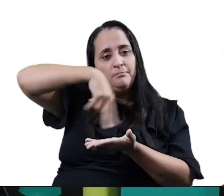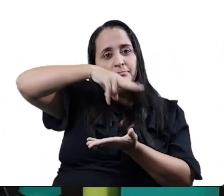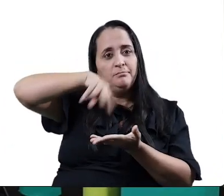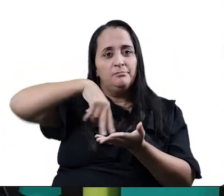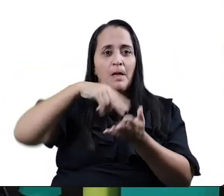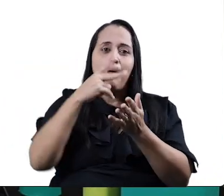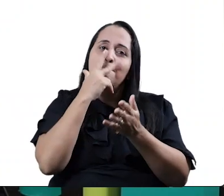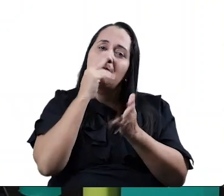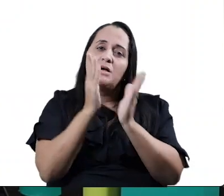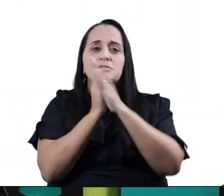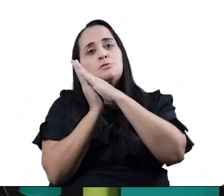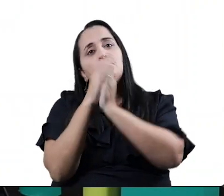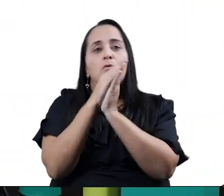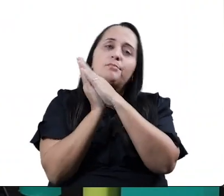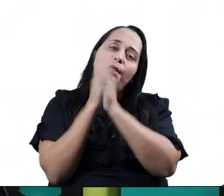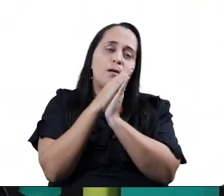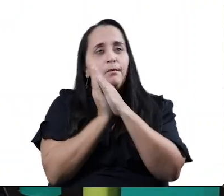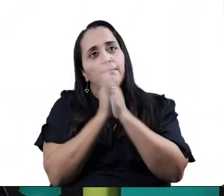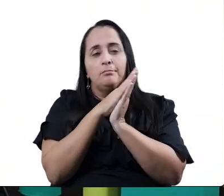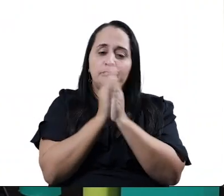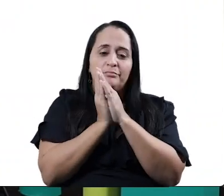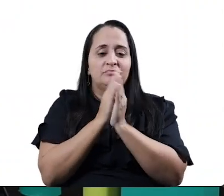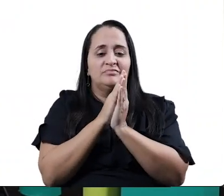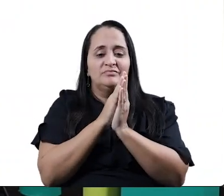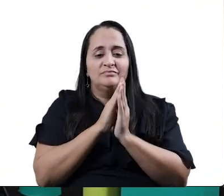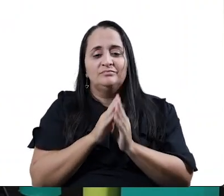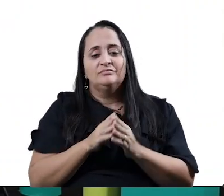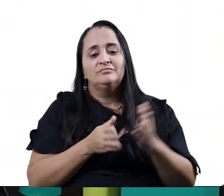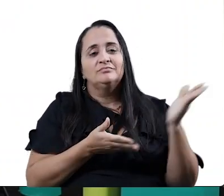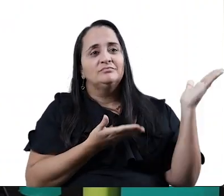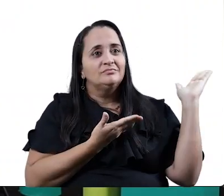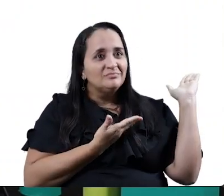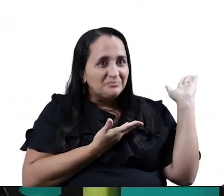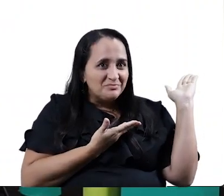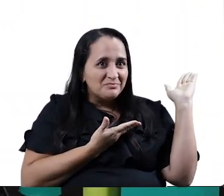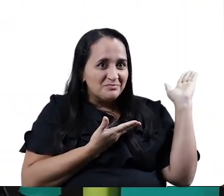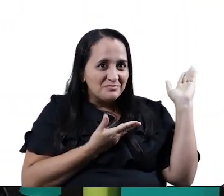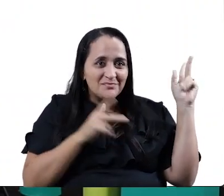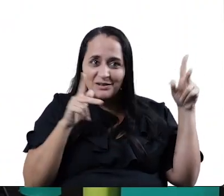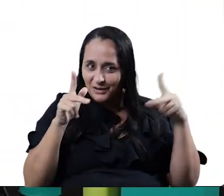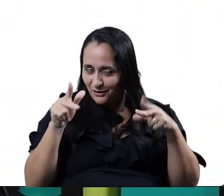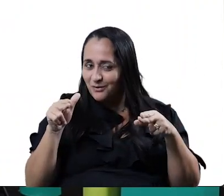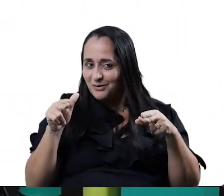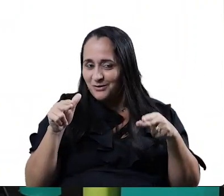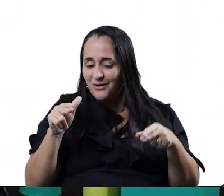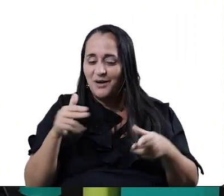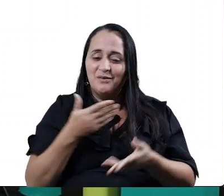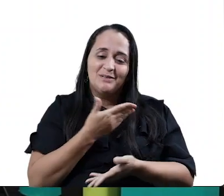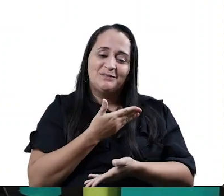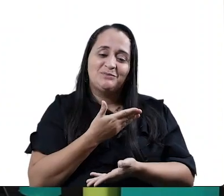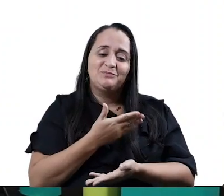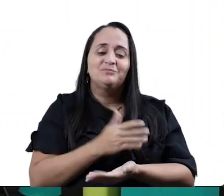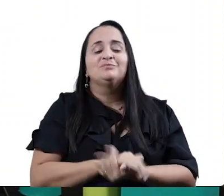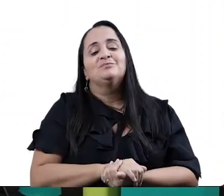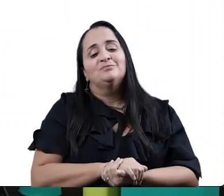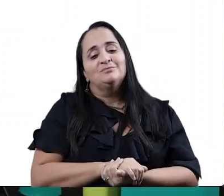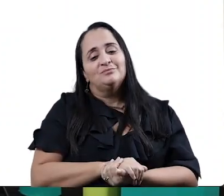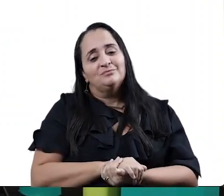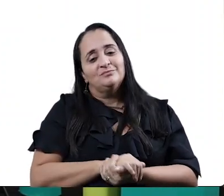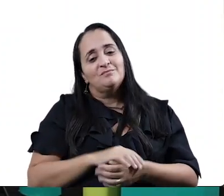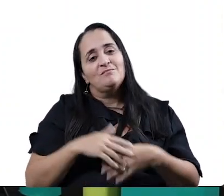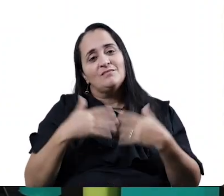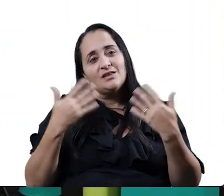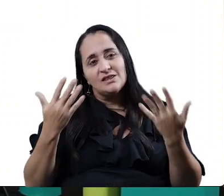desengonçado. Parece aquele boneco de poço, sabe? Mas, como ele vem todo requebrando, parece um boneco desengonçado.